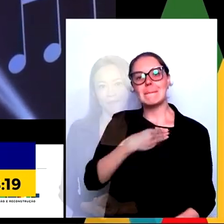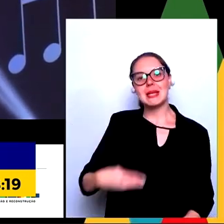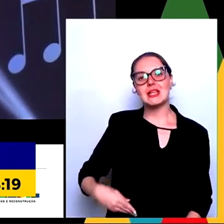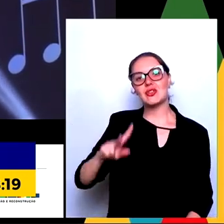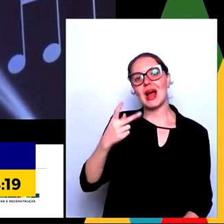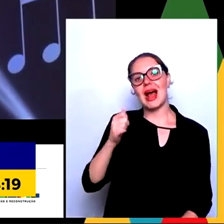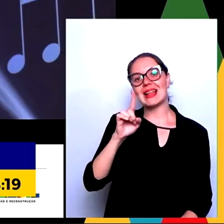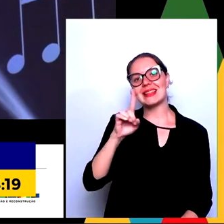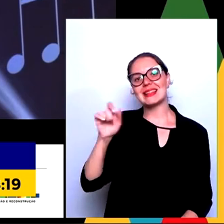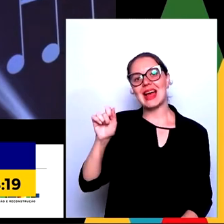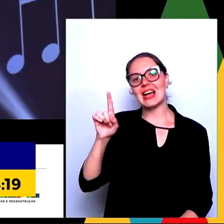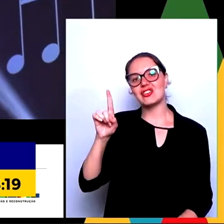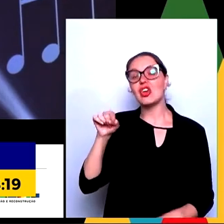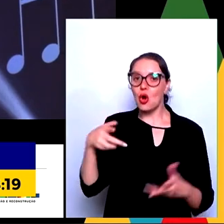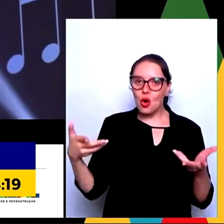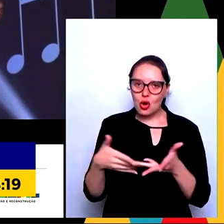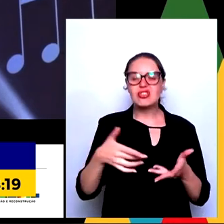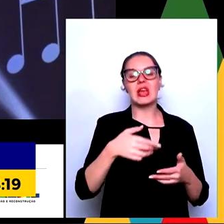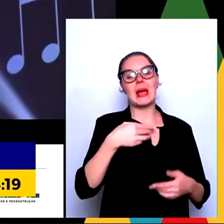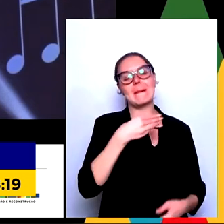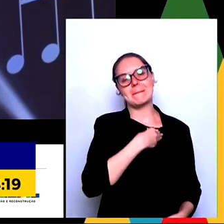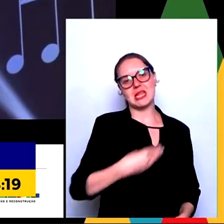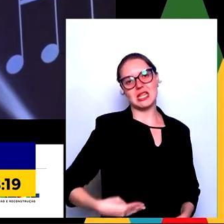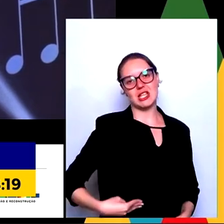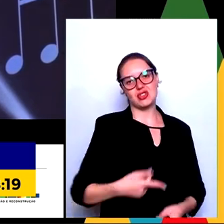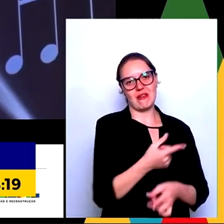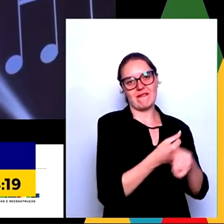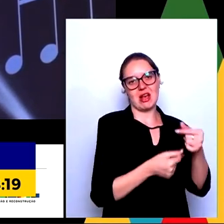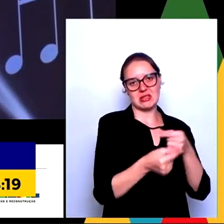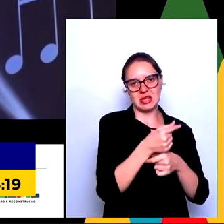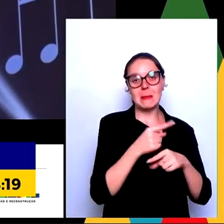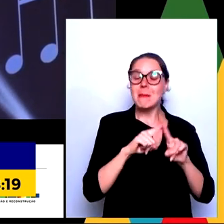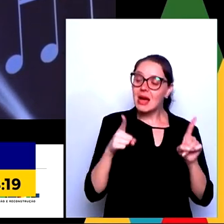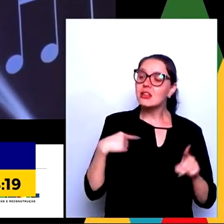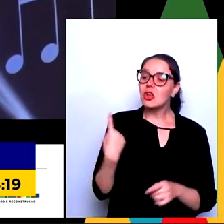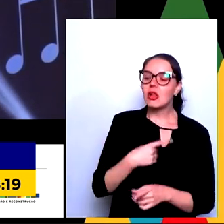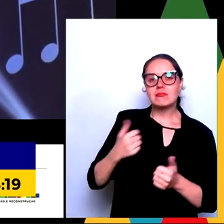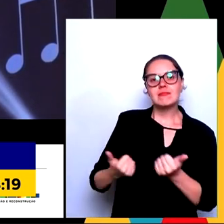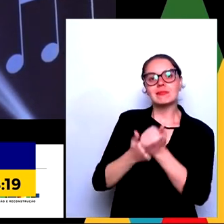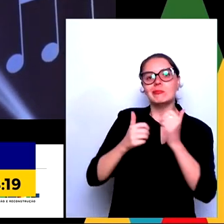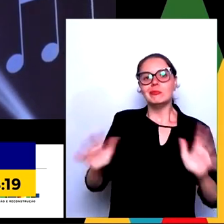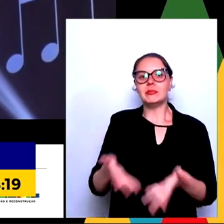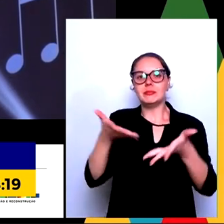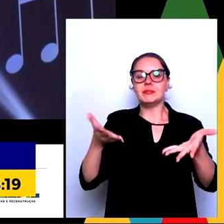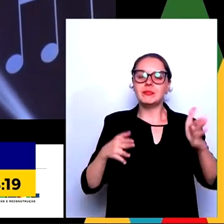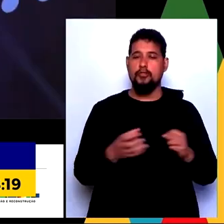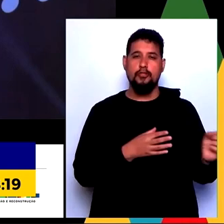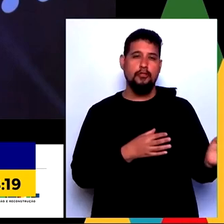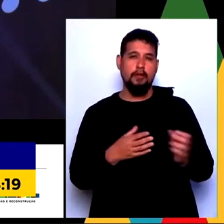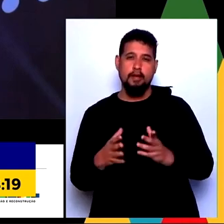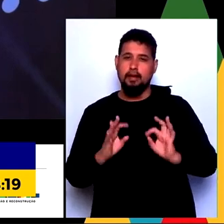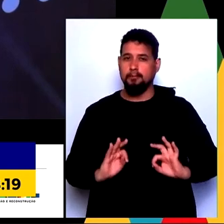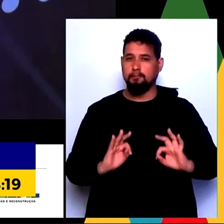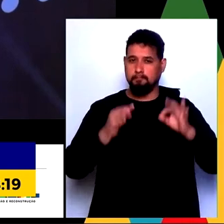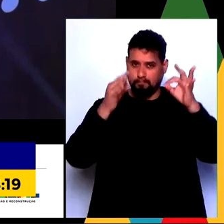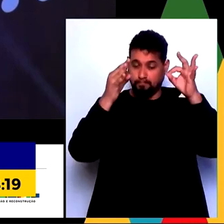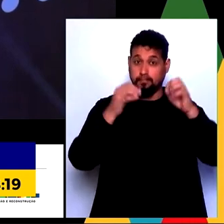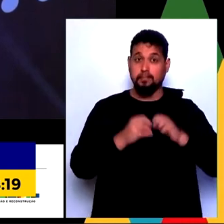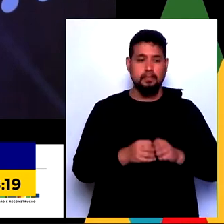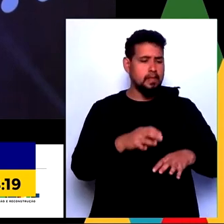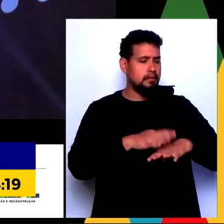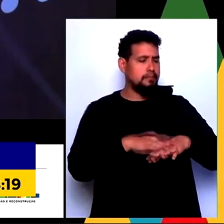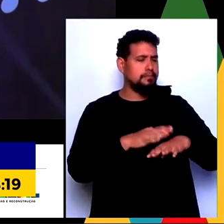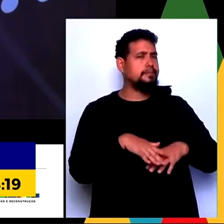continuar apoiando e ampliando e fortalecendo as Olimpíadas de Matemática em todo o Brasil. A matemática